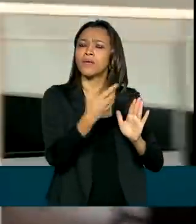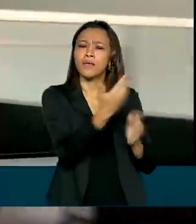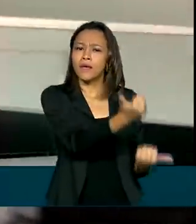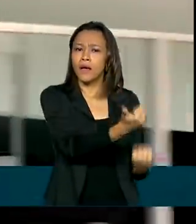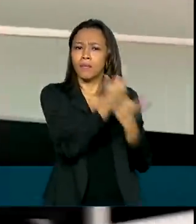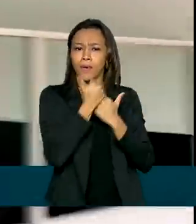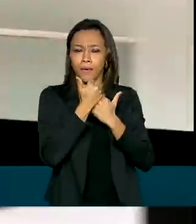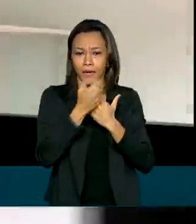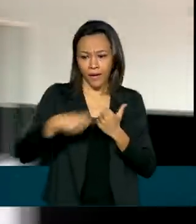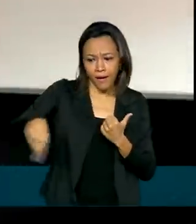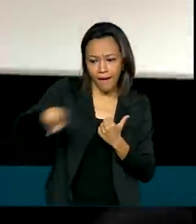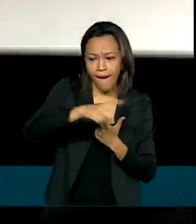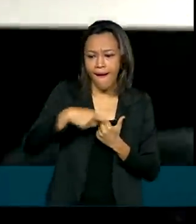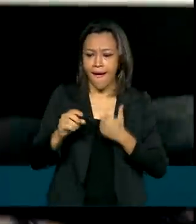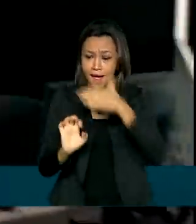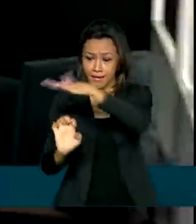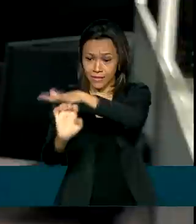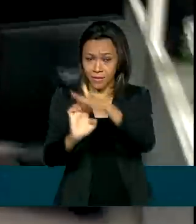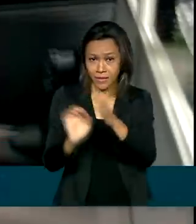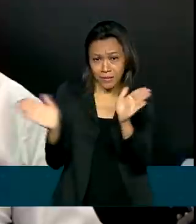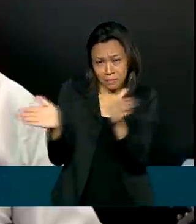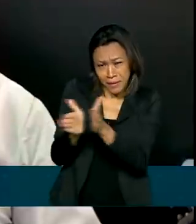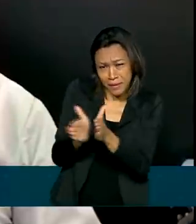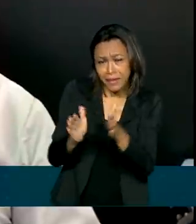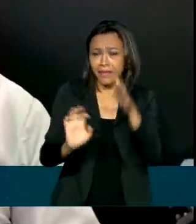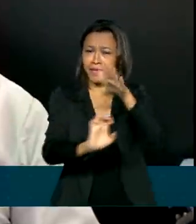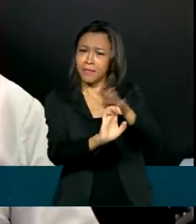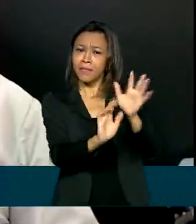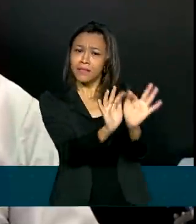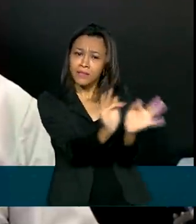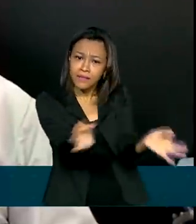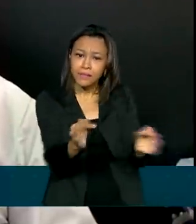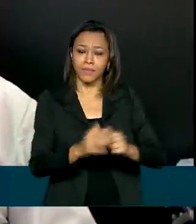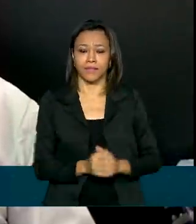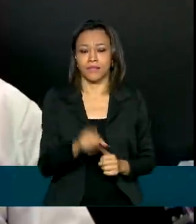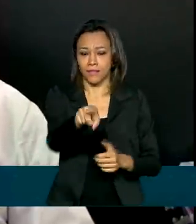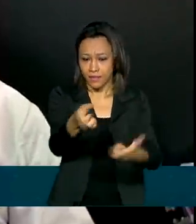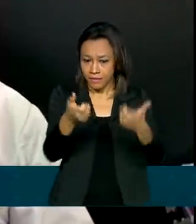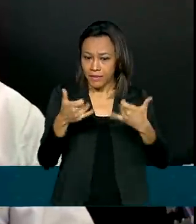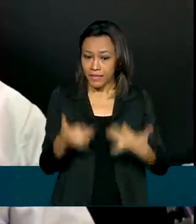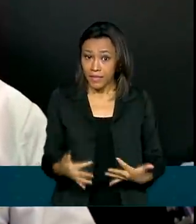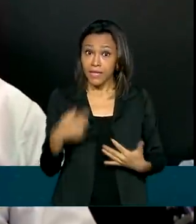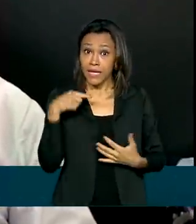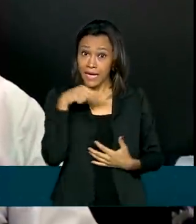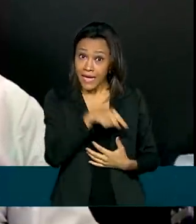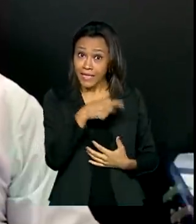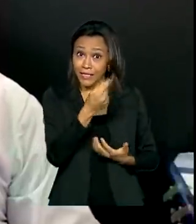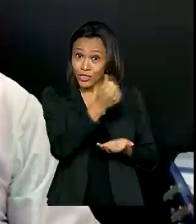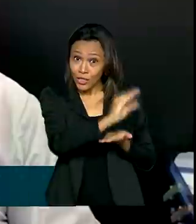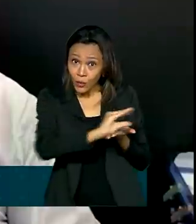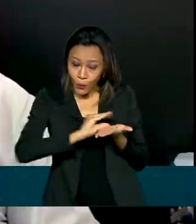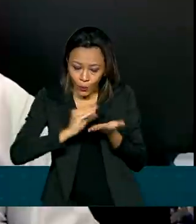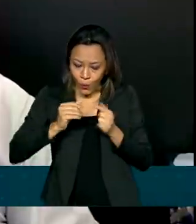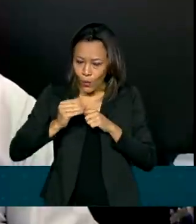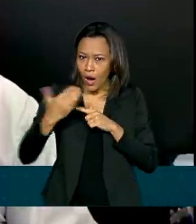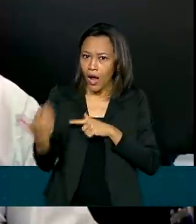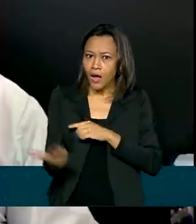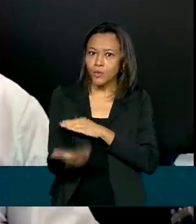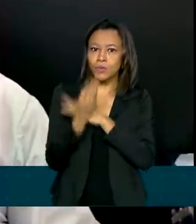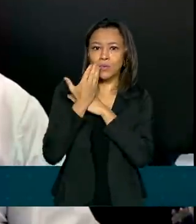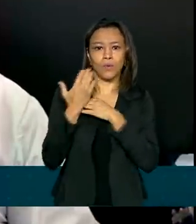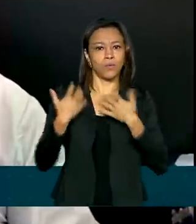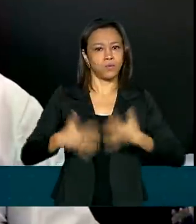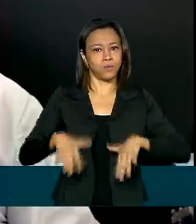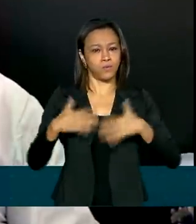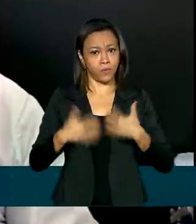Microempresas e Empresas de Pequeno Porte. Isso nos ajudou muito. O dinheiro que vem em boa hora, dinheiro barato, com